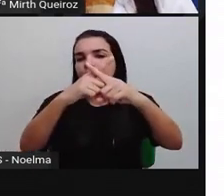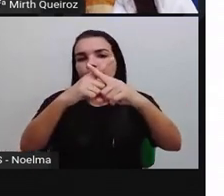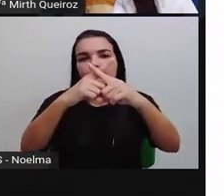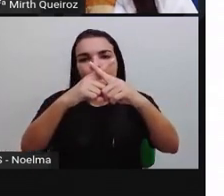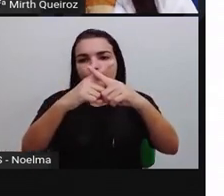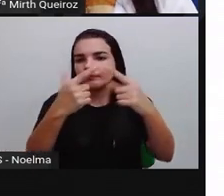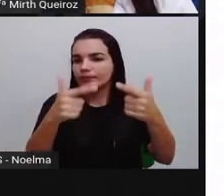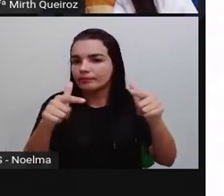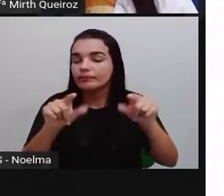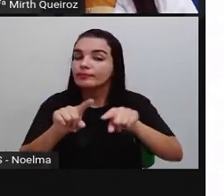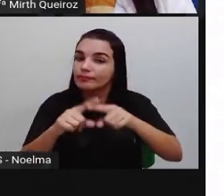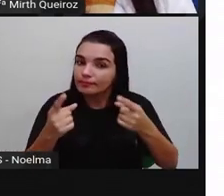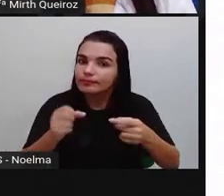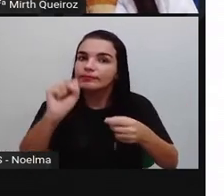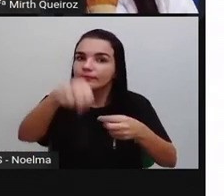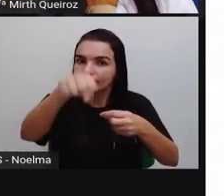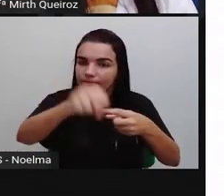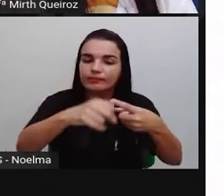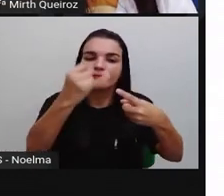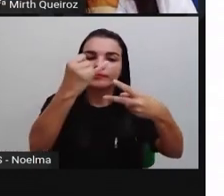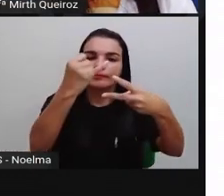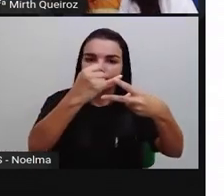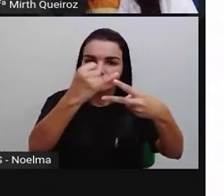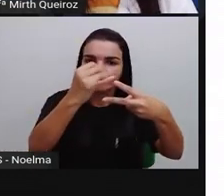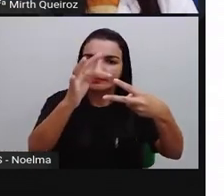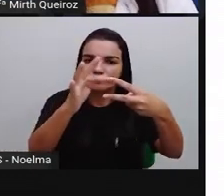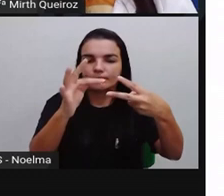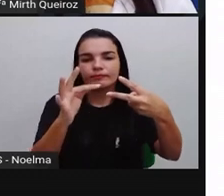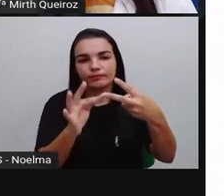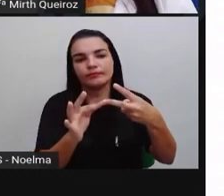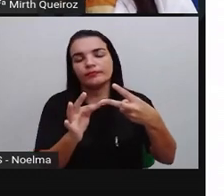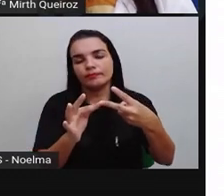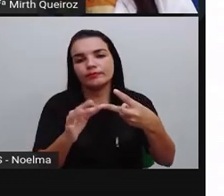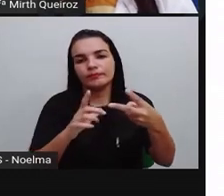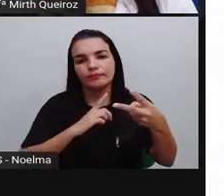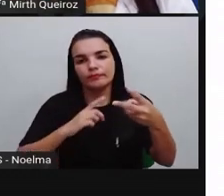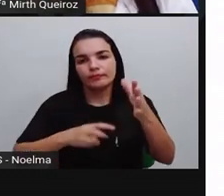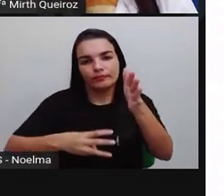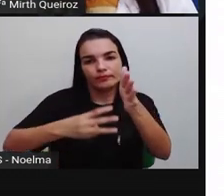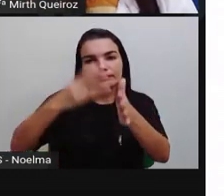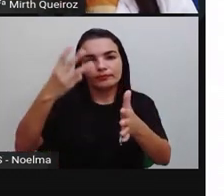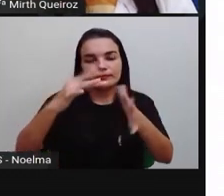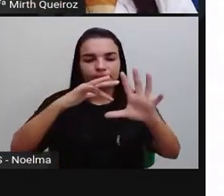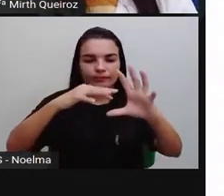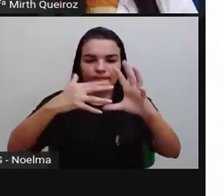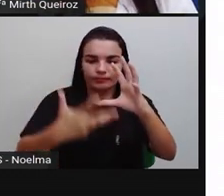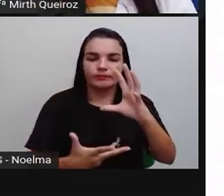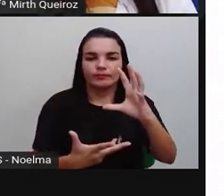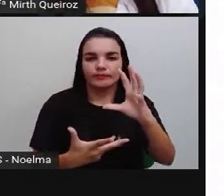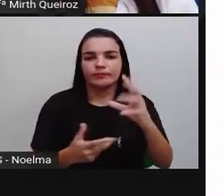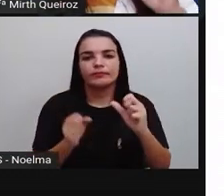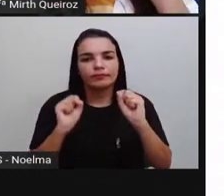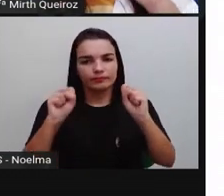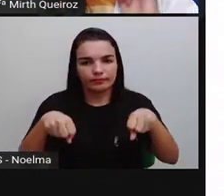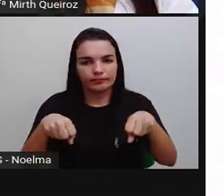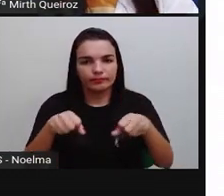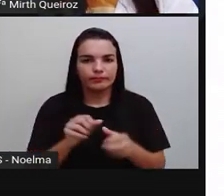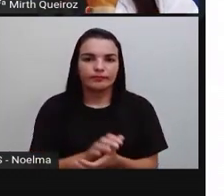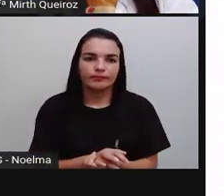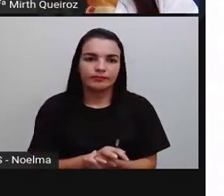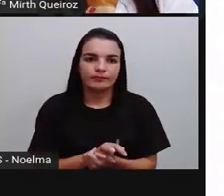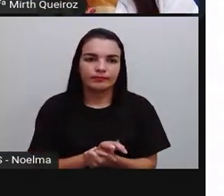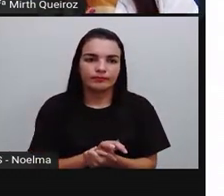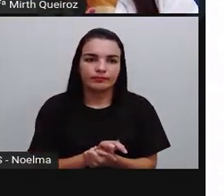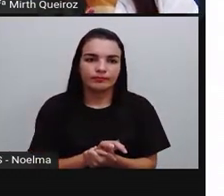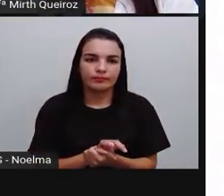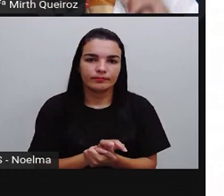reta não se cruzam. Então, eles apresentam as três propriedades aí dos polígonos. É